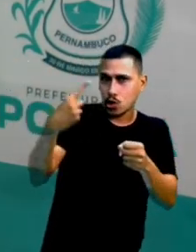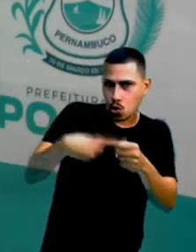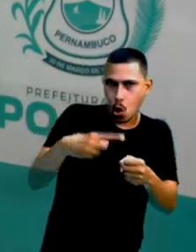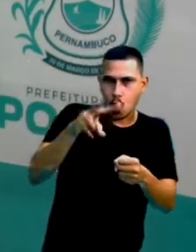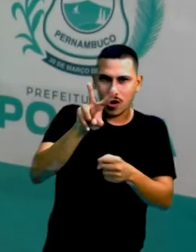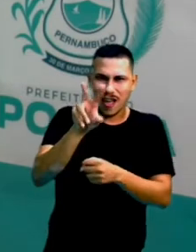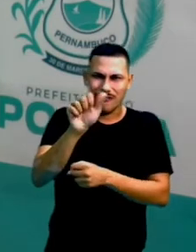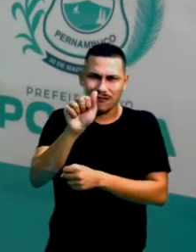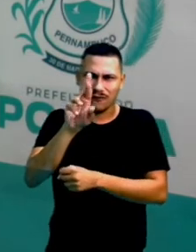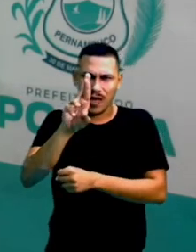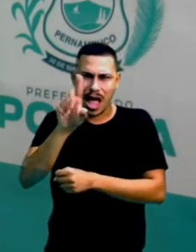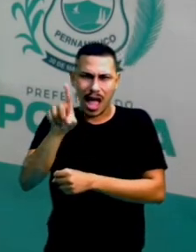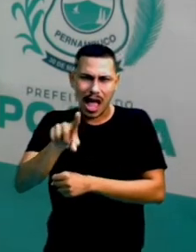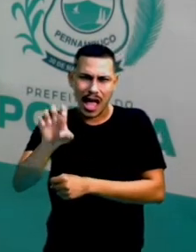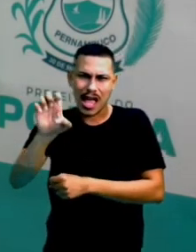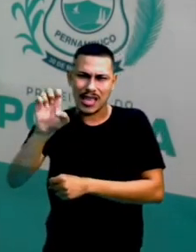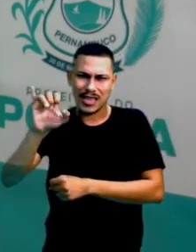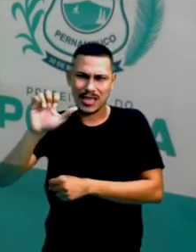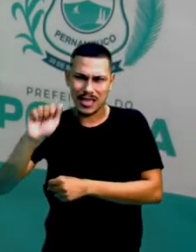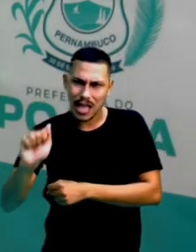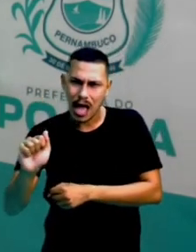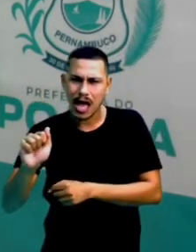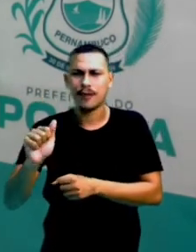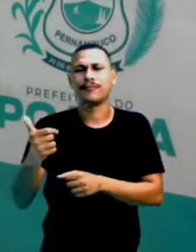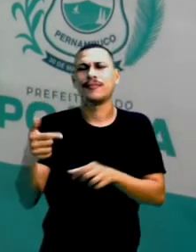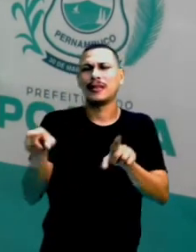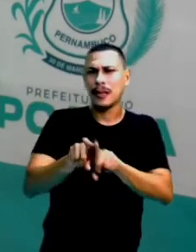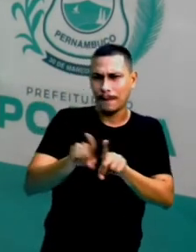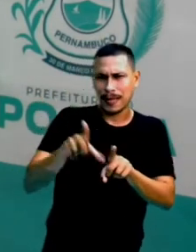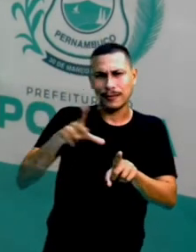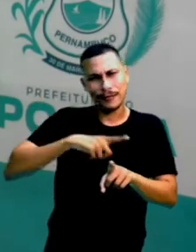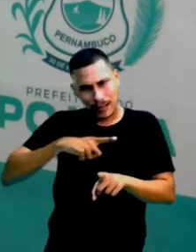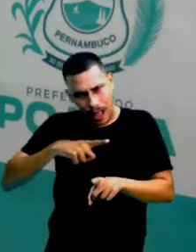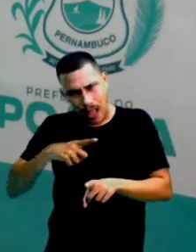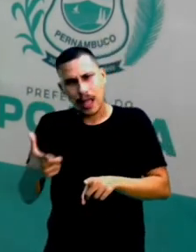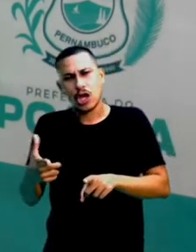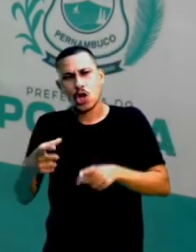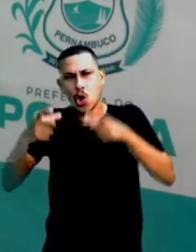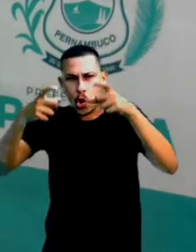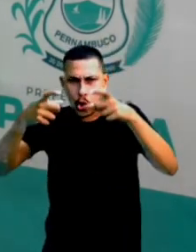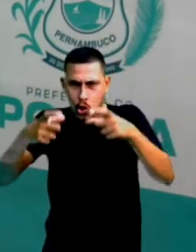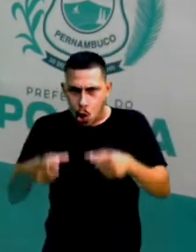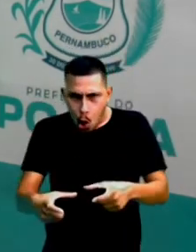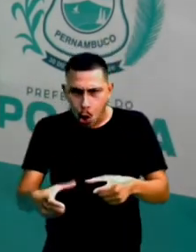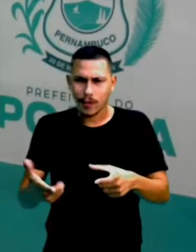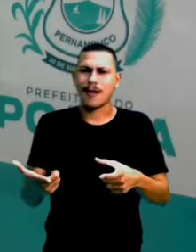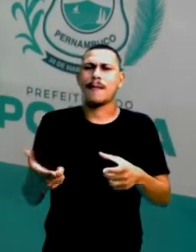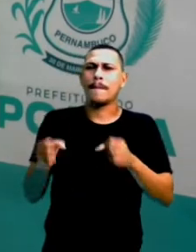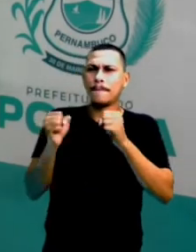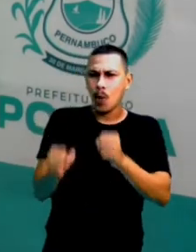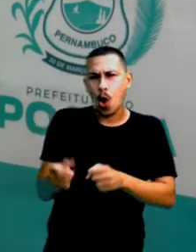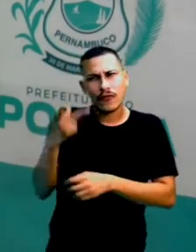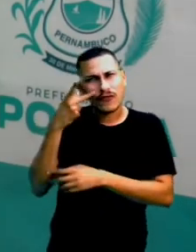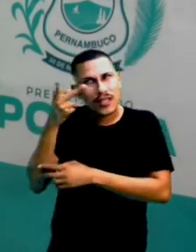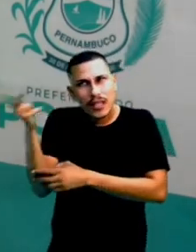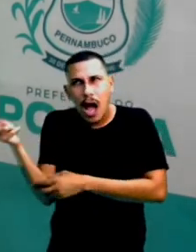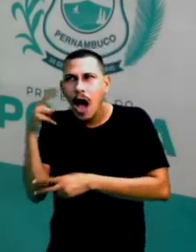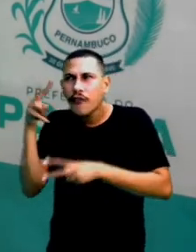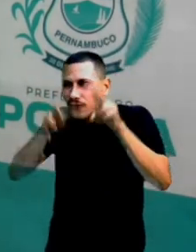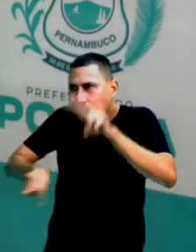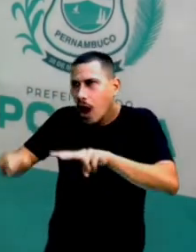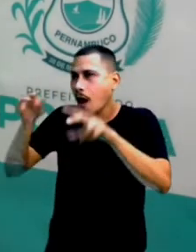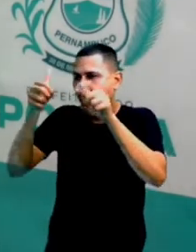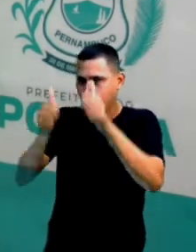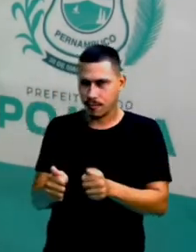A gente de Manchester, E são dois lugares que merecem ser conhecidos Mas vamos lá